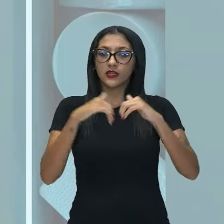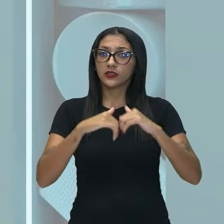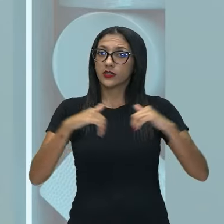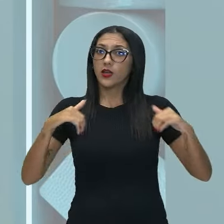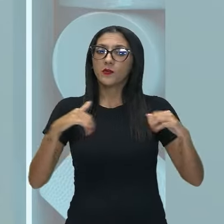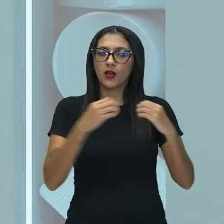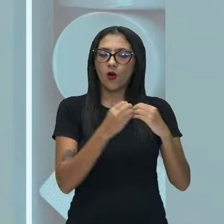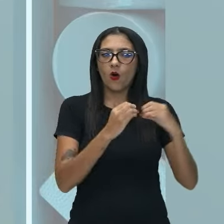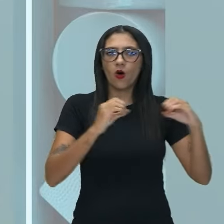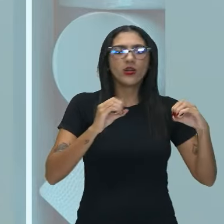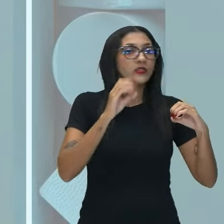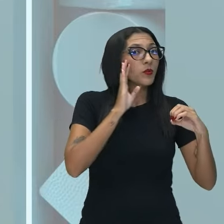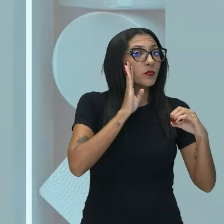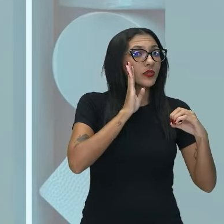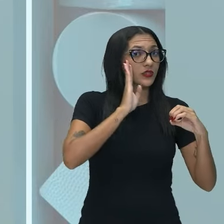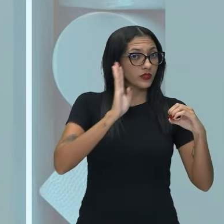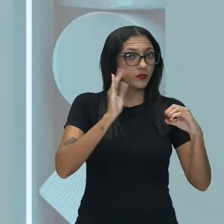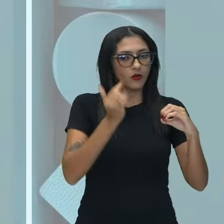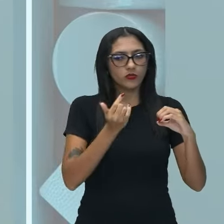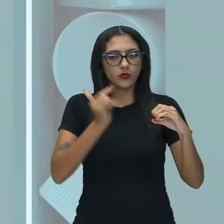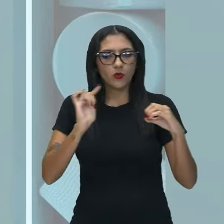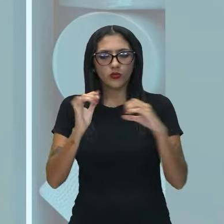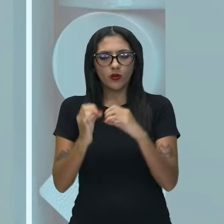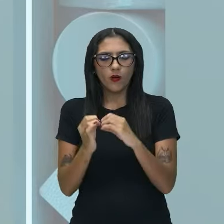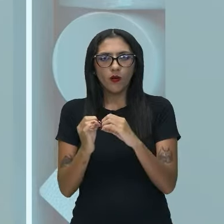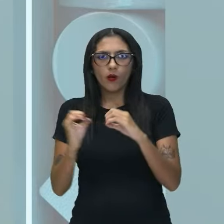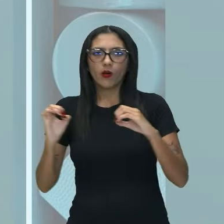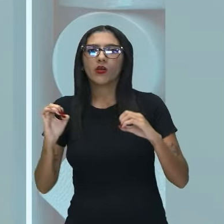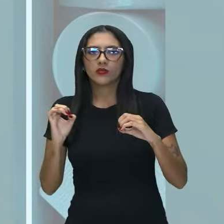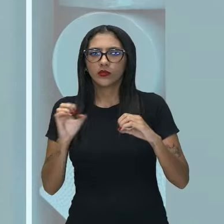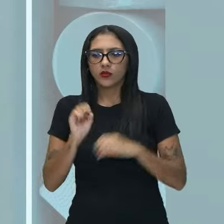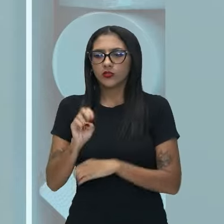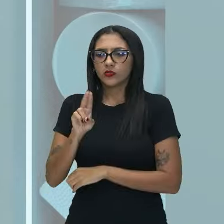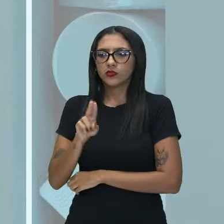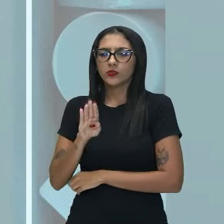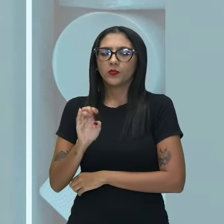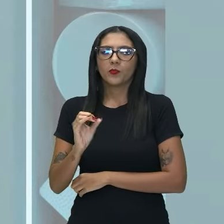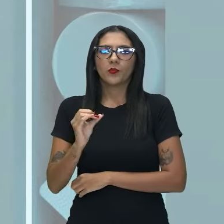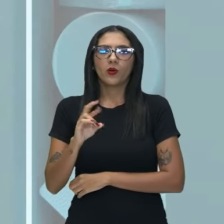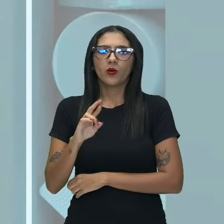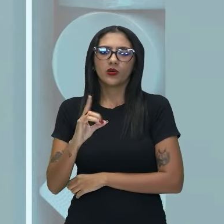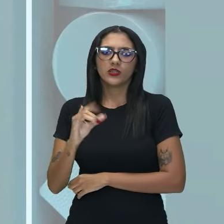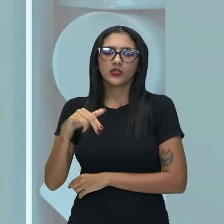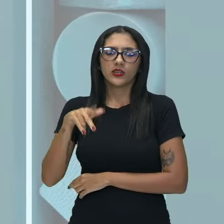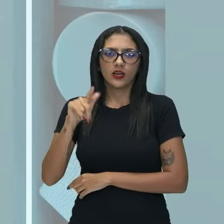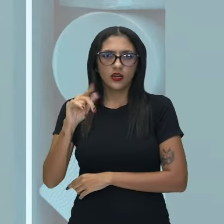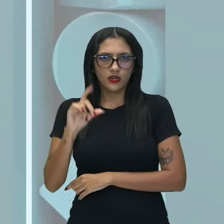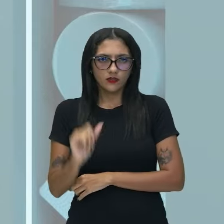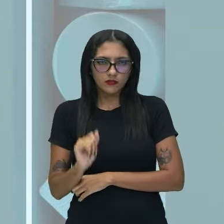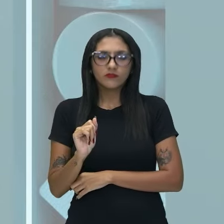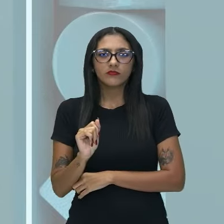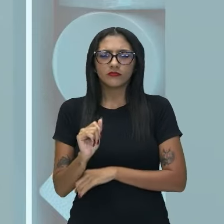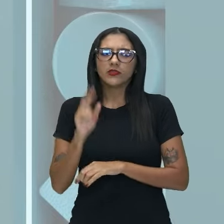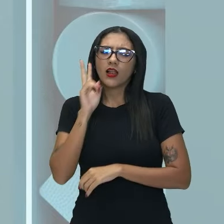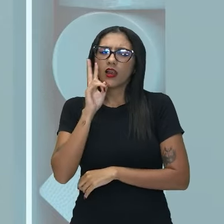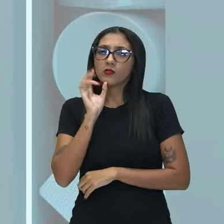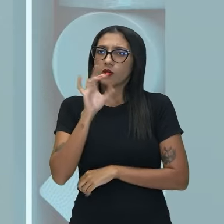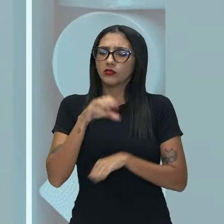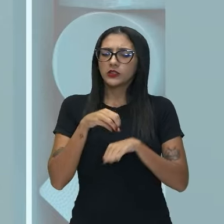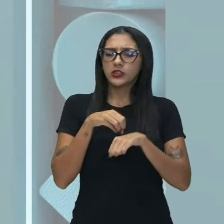a oração principal da oração subordinada, tá? Então, notem que eu estou dando dicas pra vocês, estou dando pistas